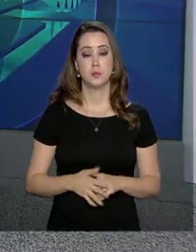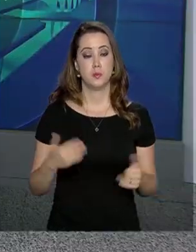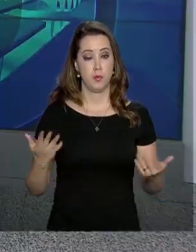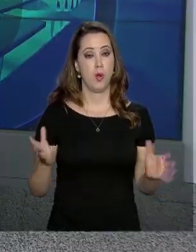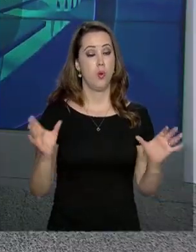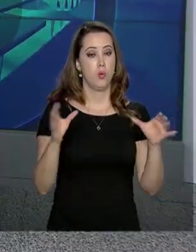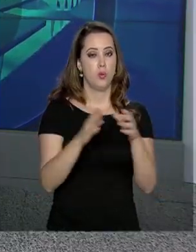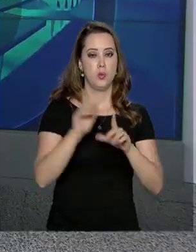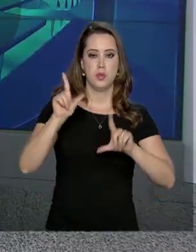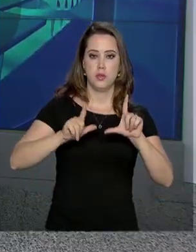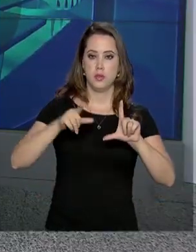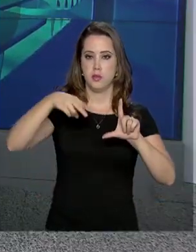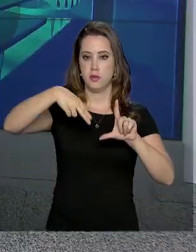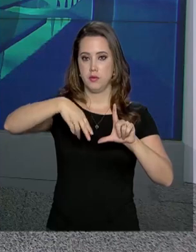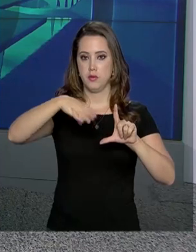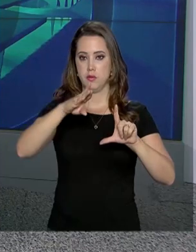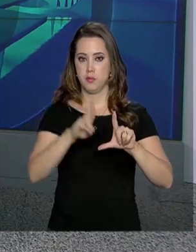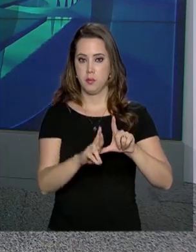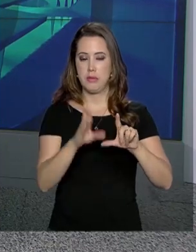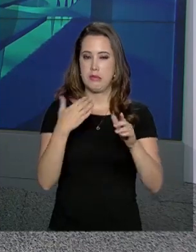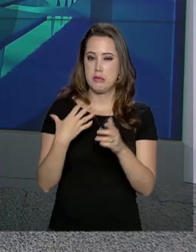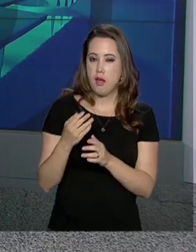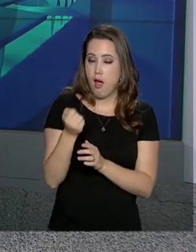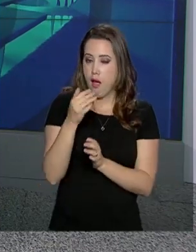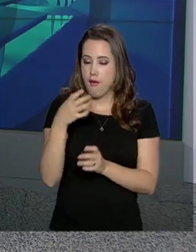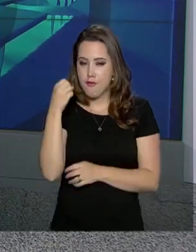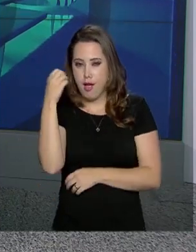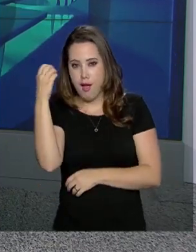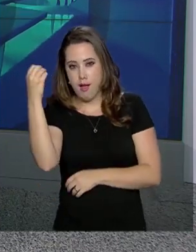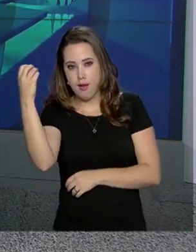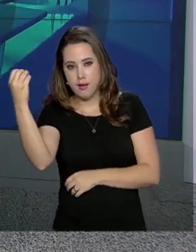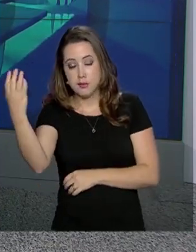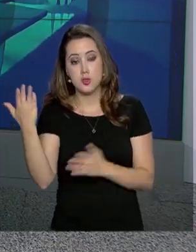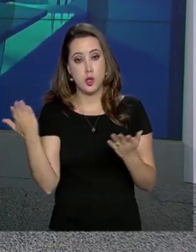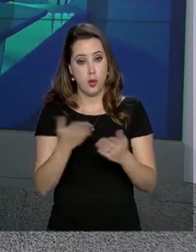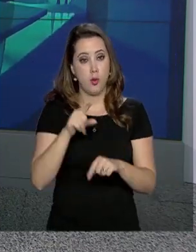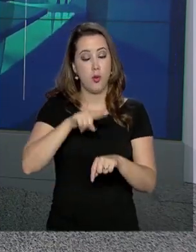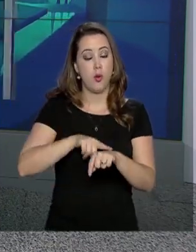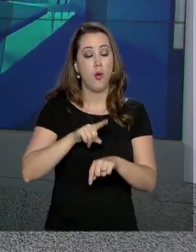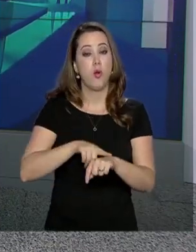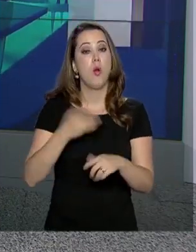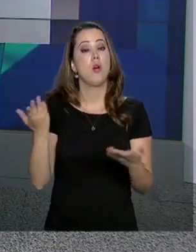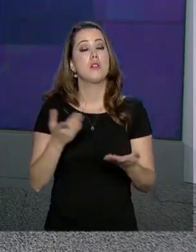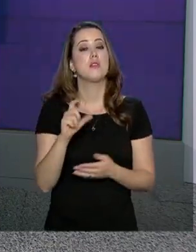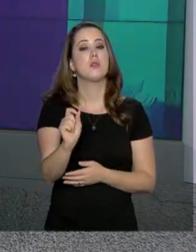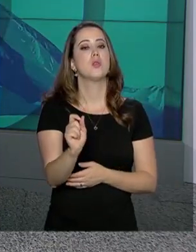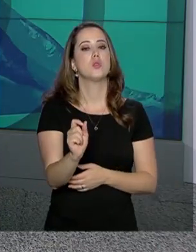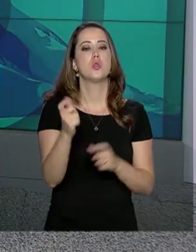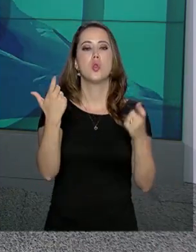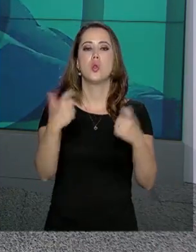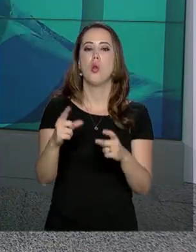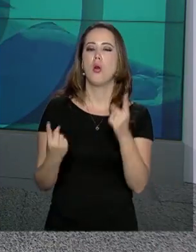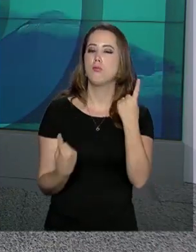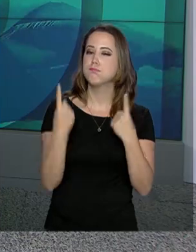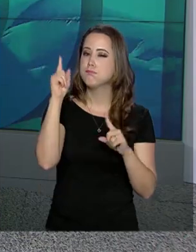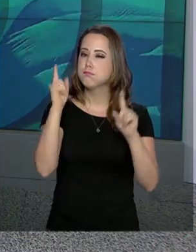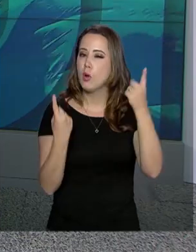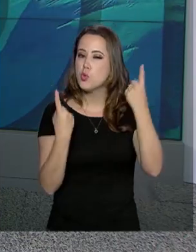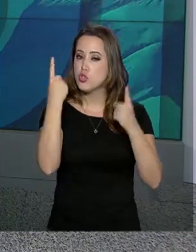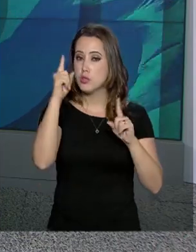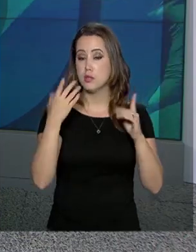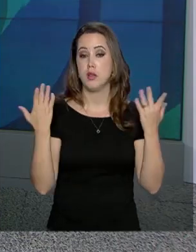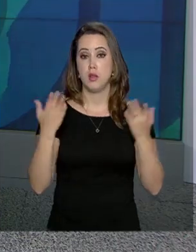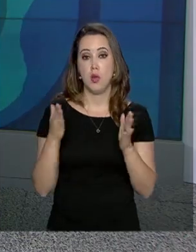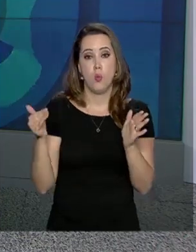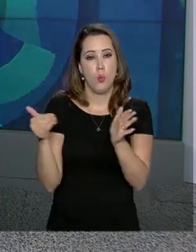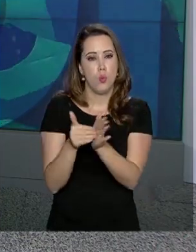A equipe da TVNBR está a caminho da Antártica e neste momento estão em Punta Arenas no Chile. A última